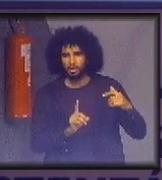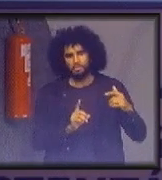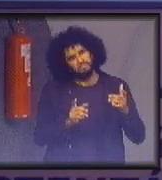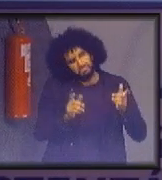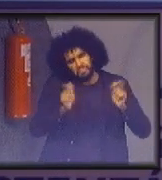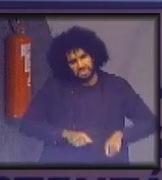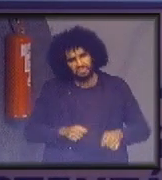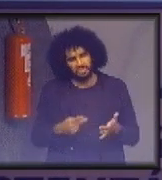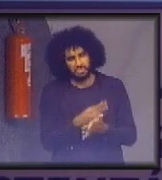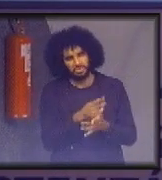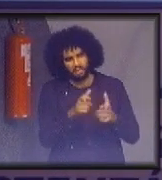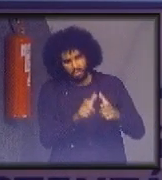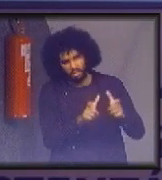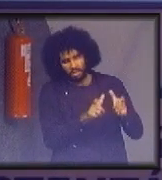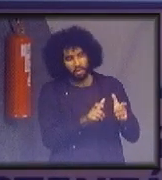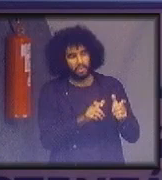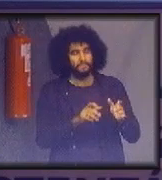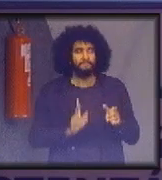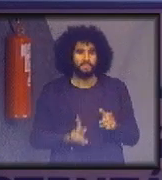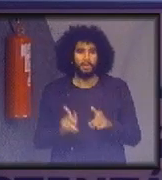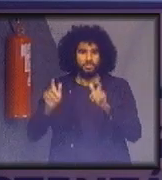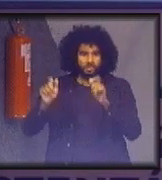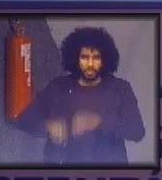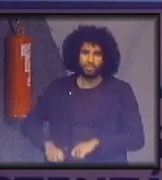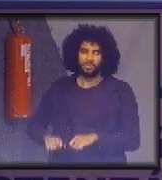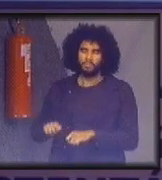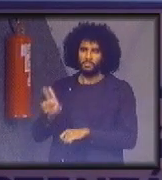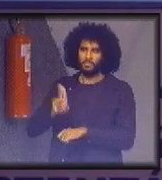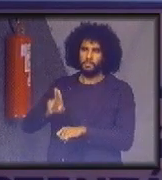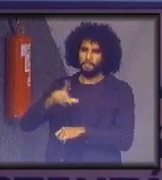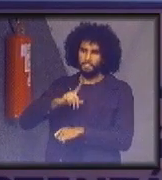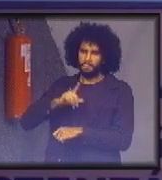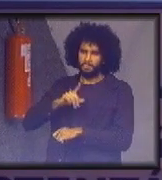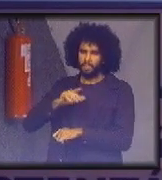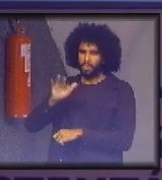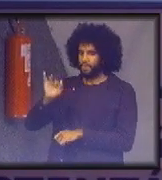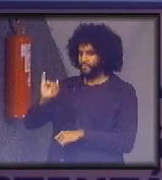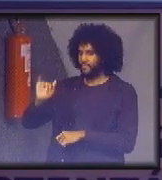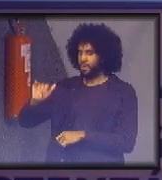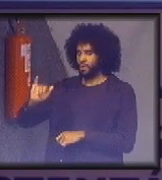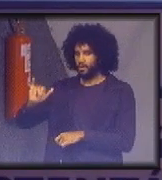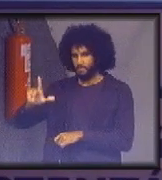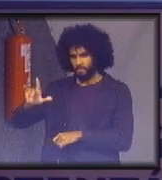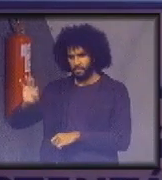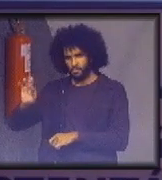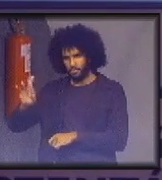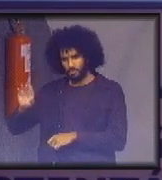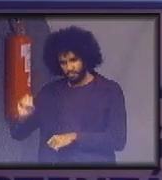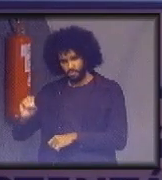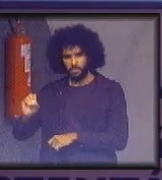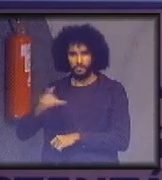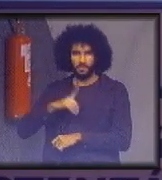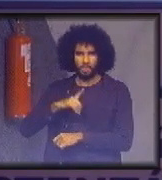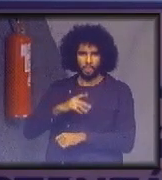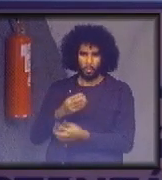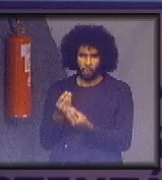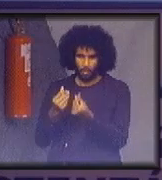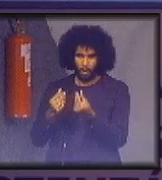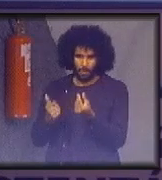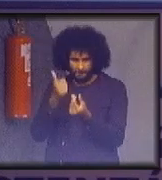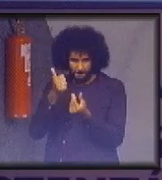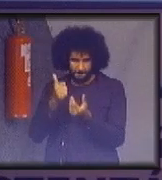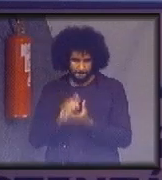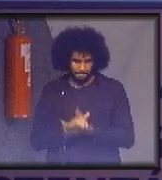lugares, é sempre possível passar pelo filtro e ter água de boa qualidade. São filtros com excelente qualidade de